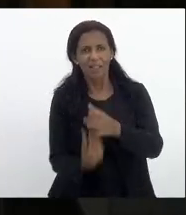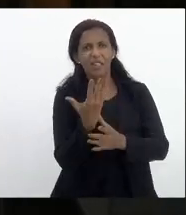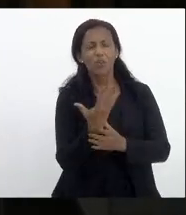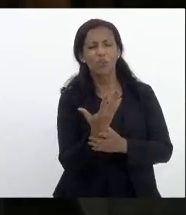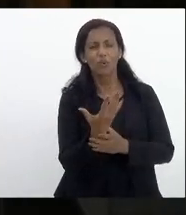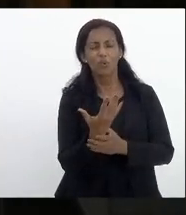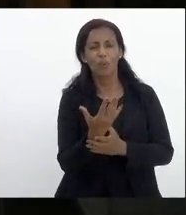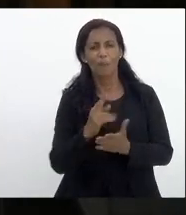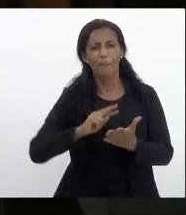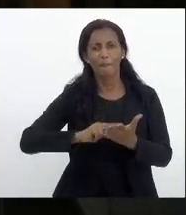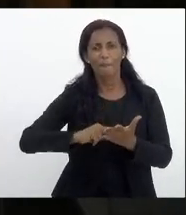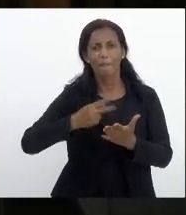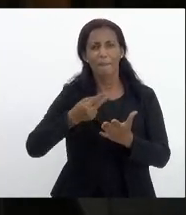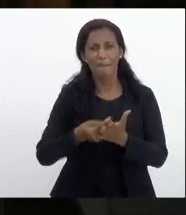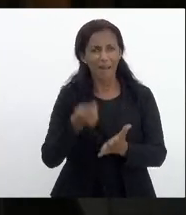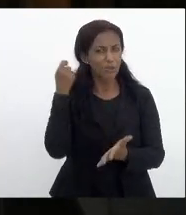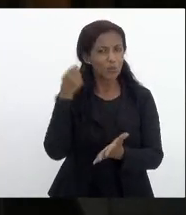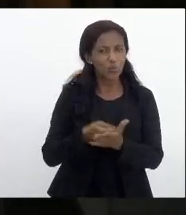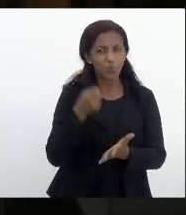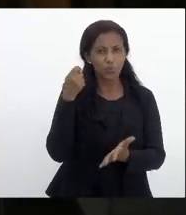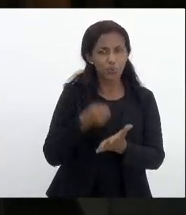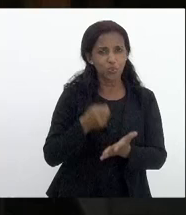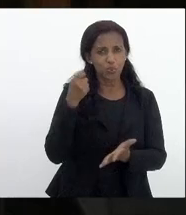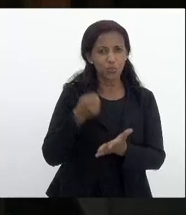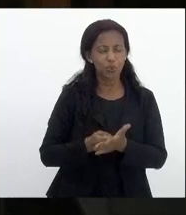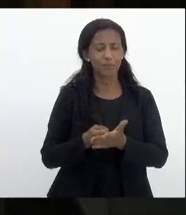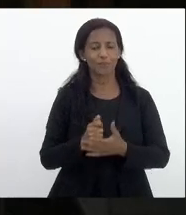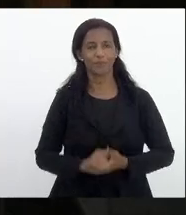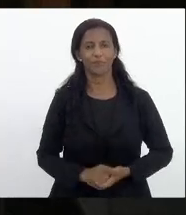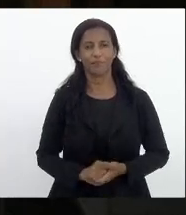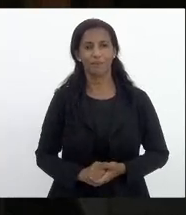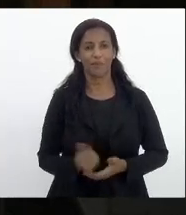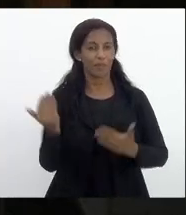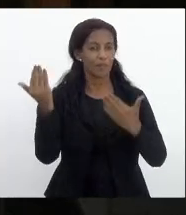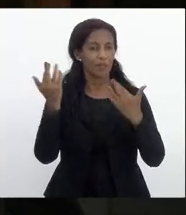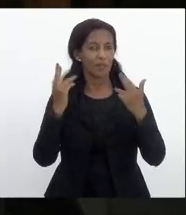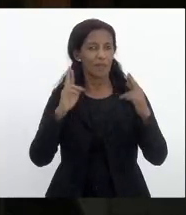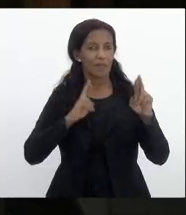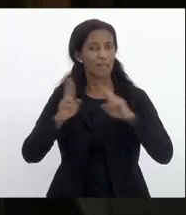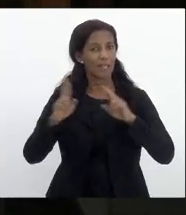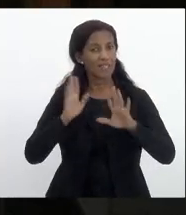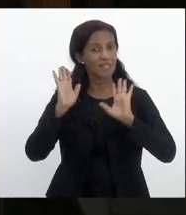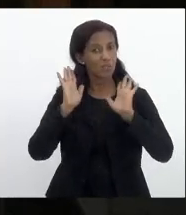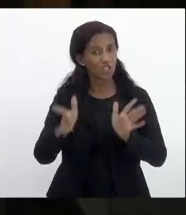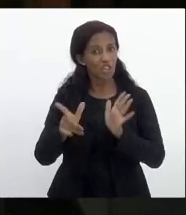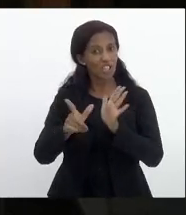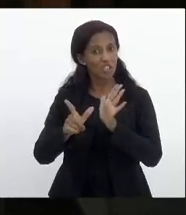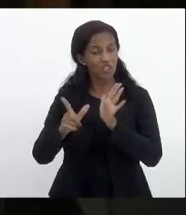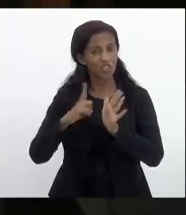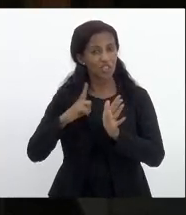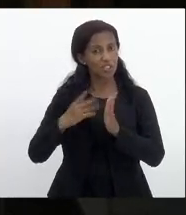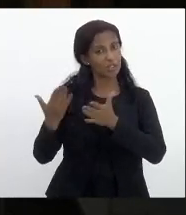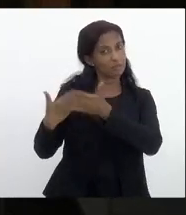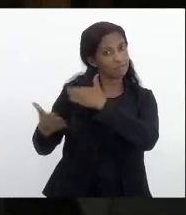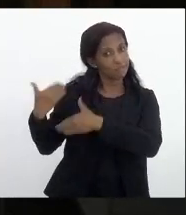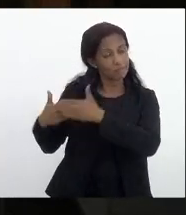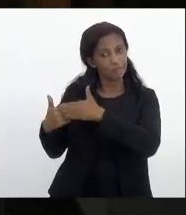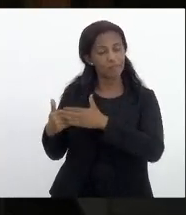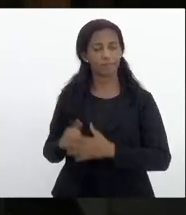mais exigências ainda em relação às que existiam tanto é